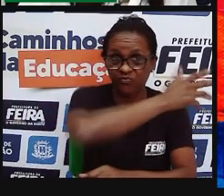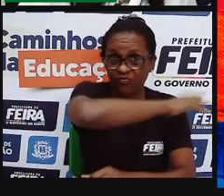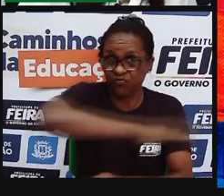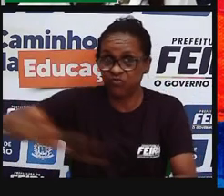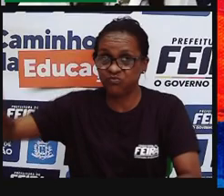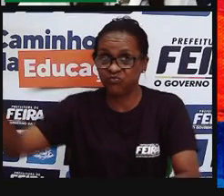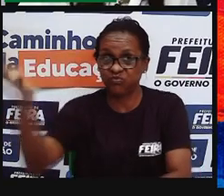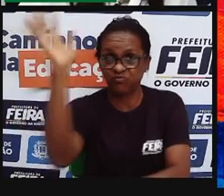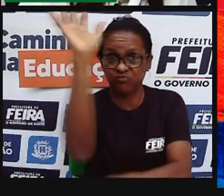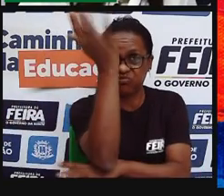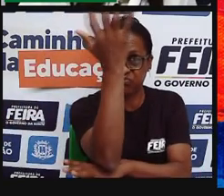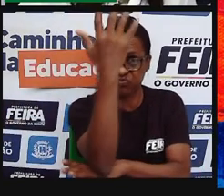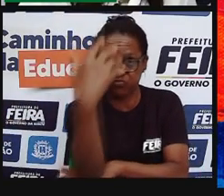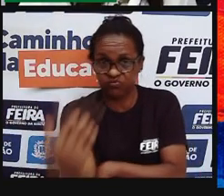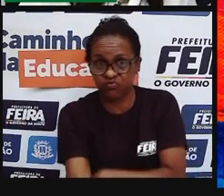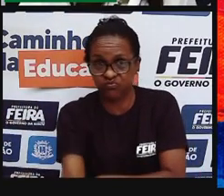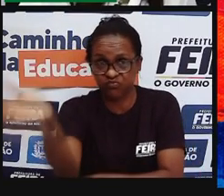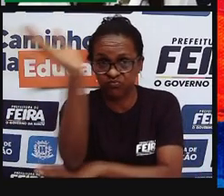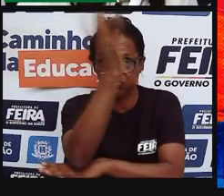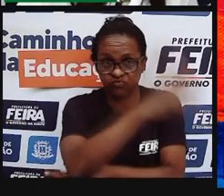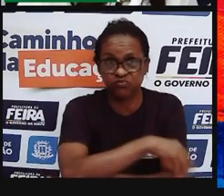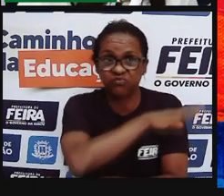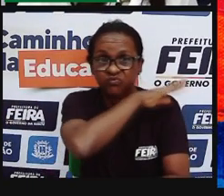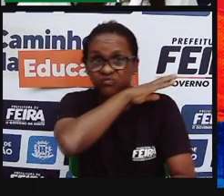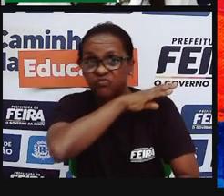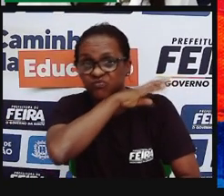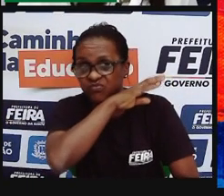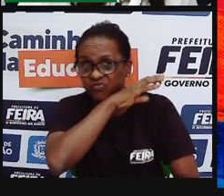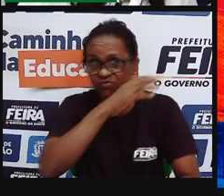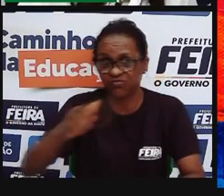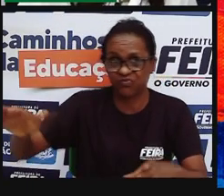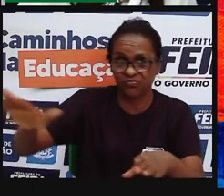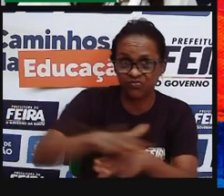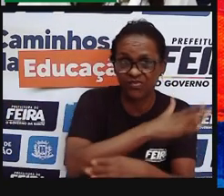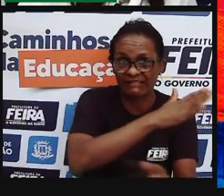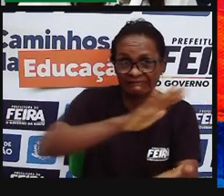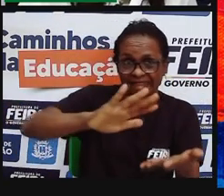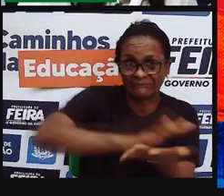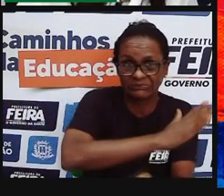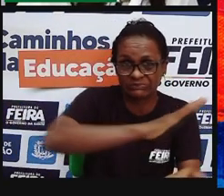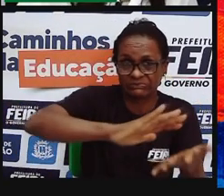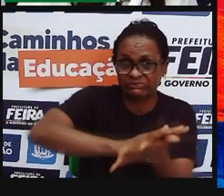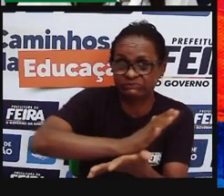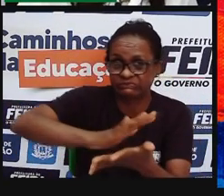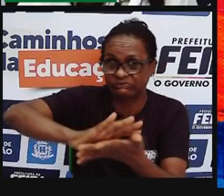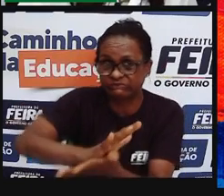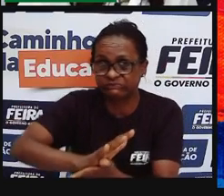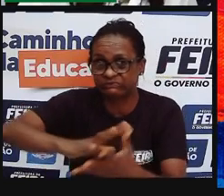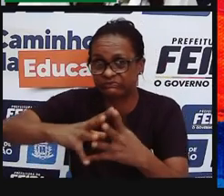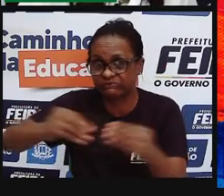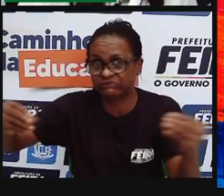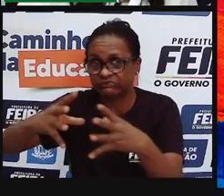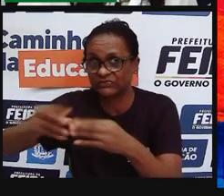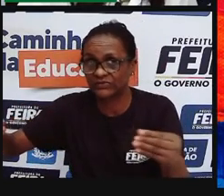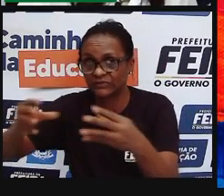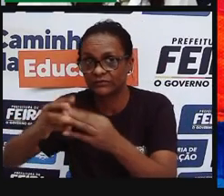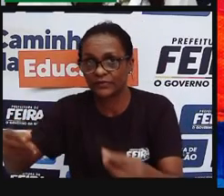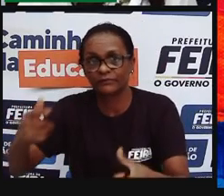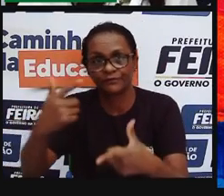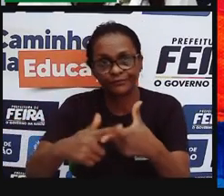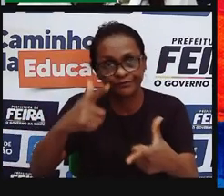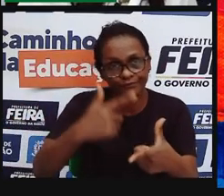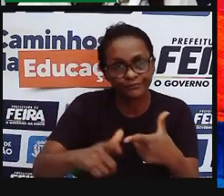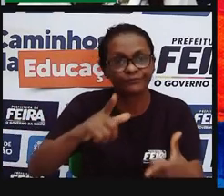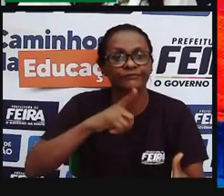os destinos, de tantas fontes de vida, quanta falta de juízo, tolices fatais, quem